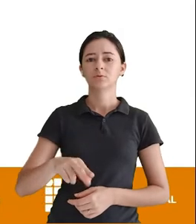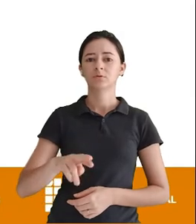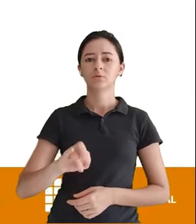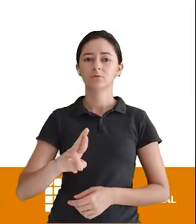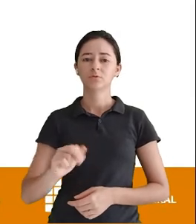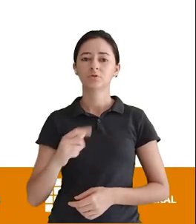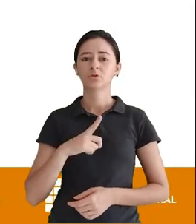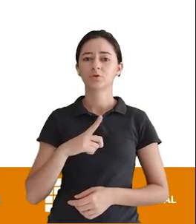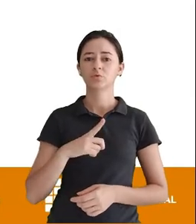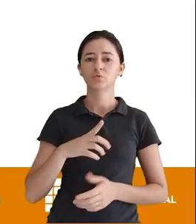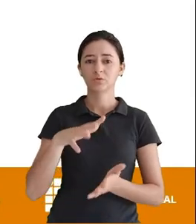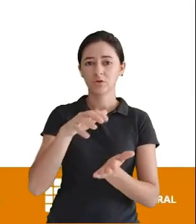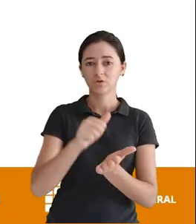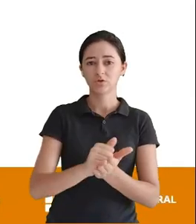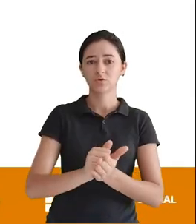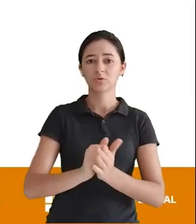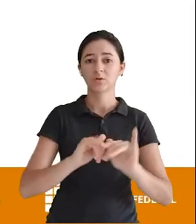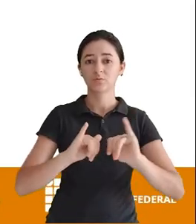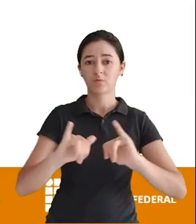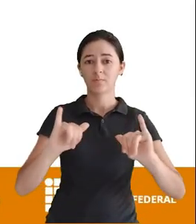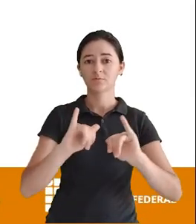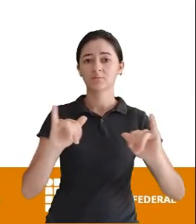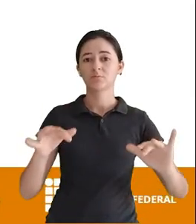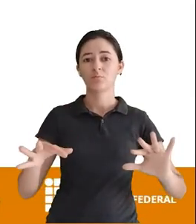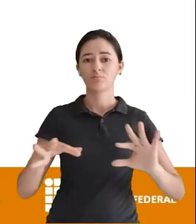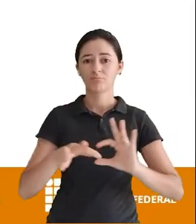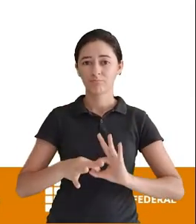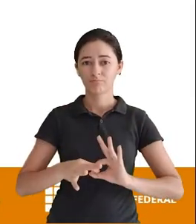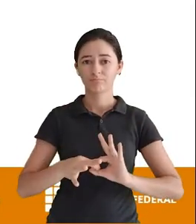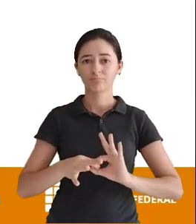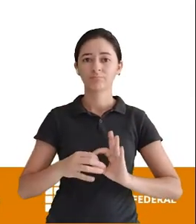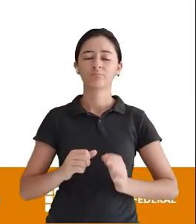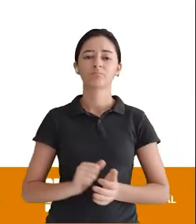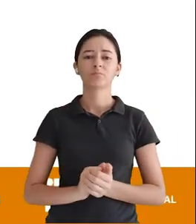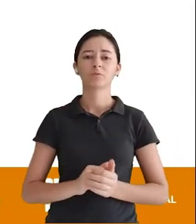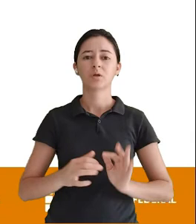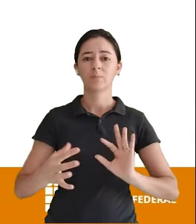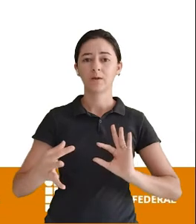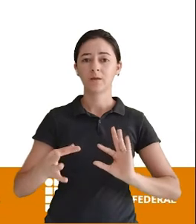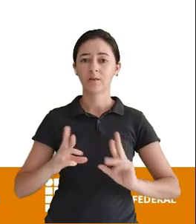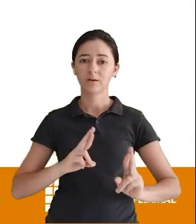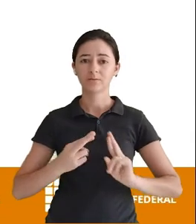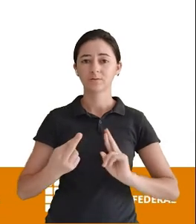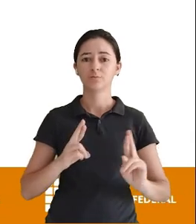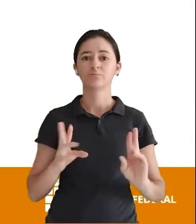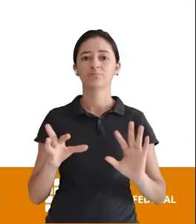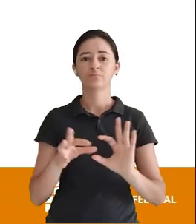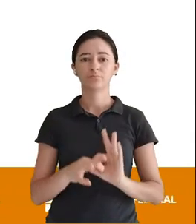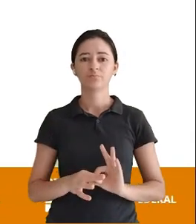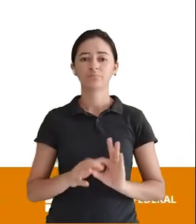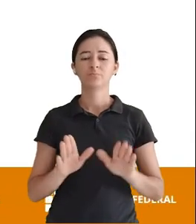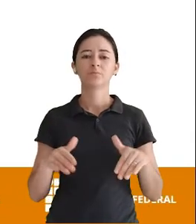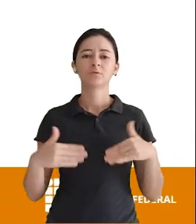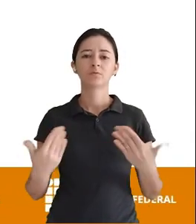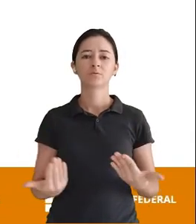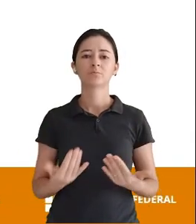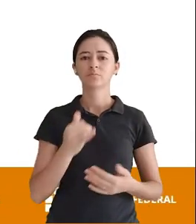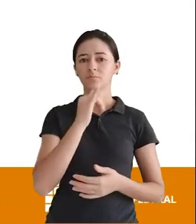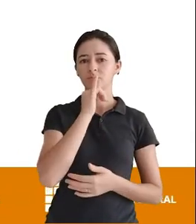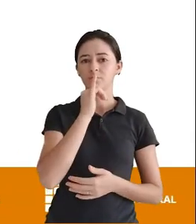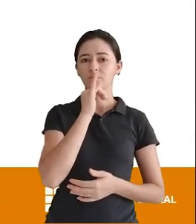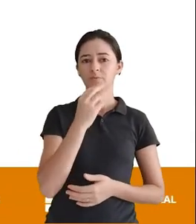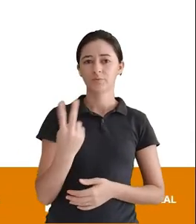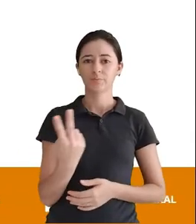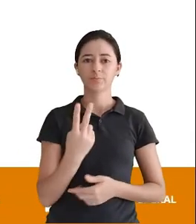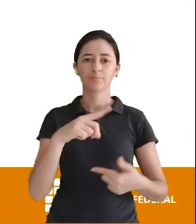Então Eu tenho que Levar em consideração Essa lógica Desses registros Que estão vinculados Um no outro Então olha só Esse exemplo Nós